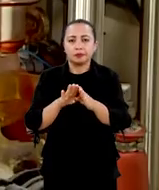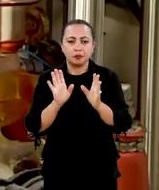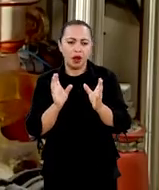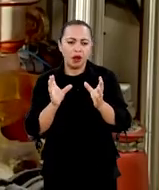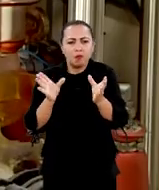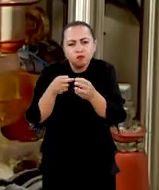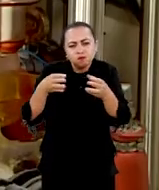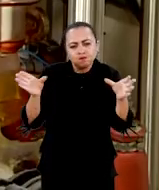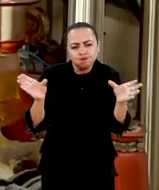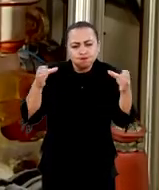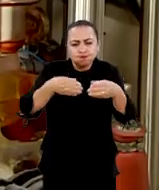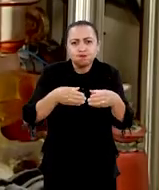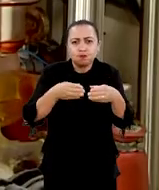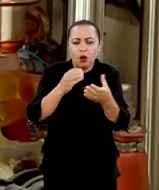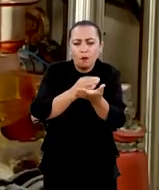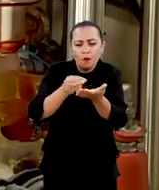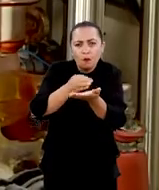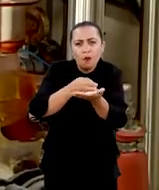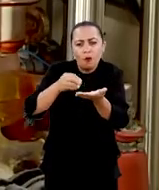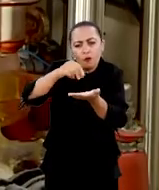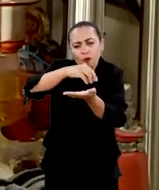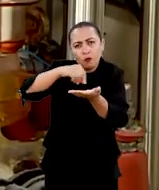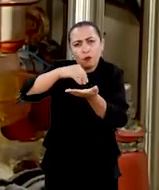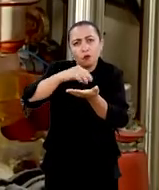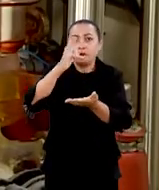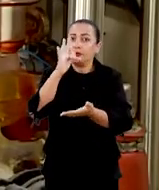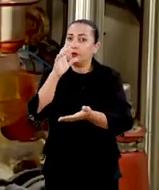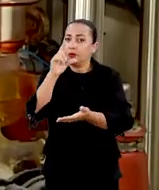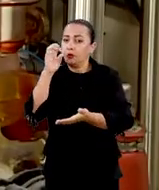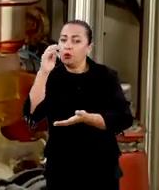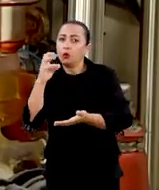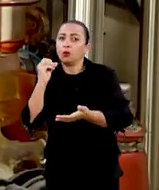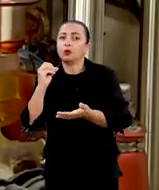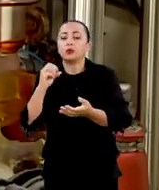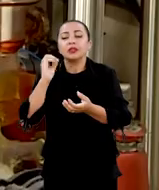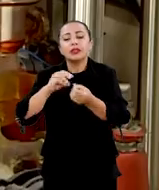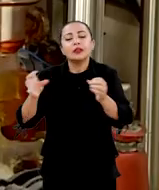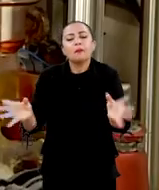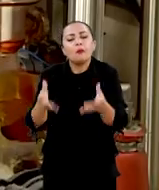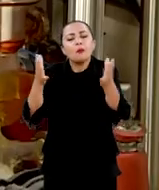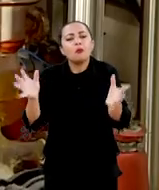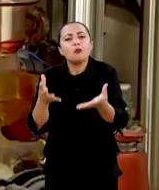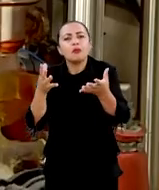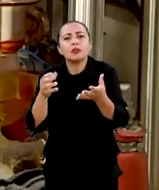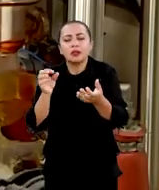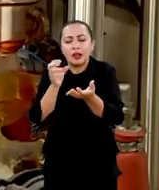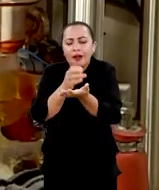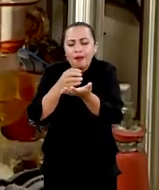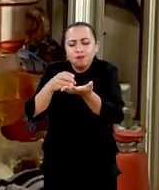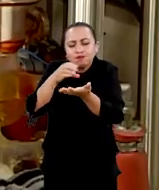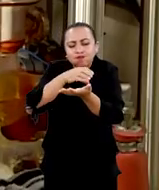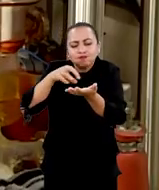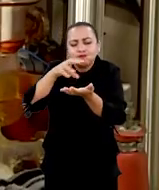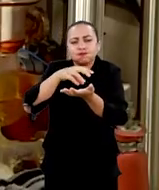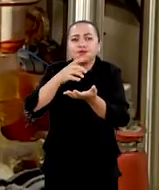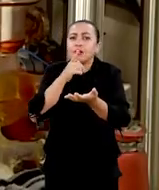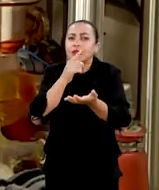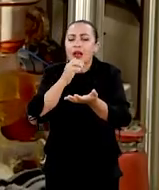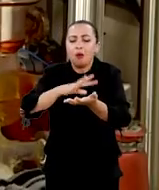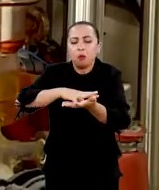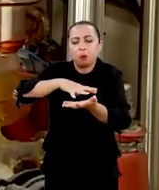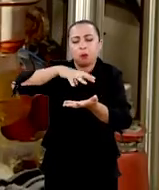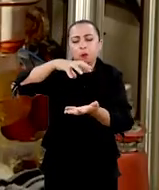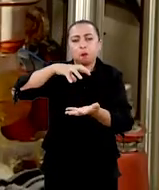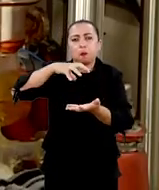floculante, um agente, digamos, que promovesse a formação de pequenos flocos na água. E